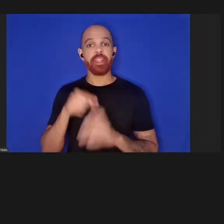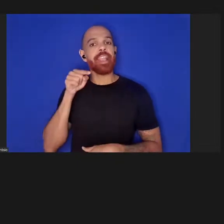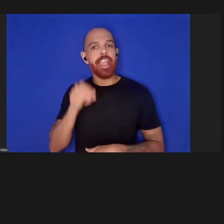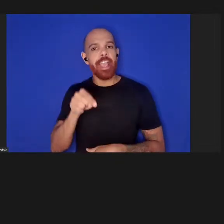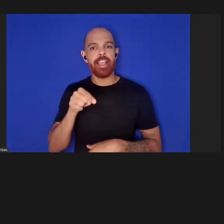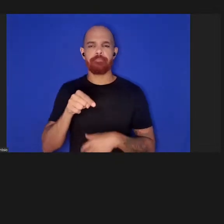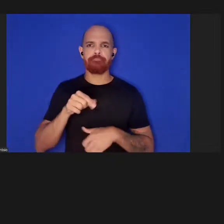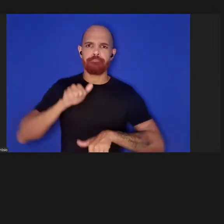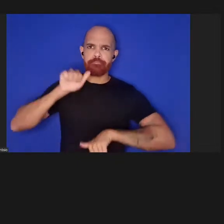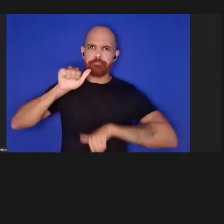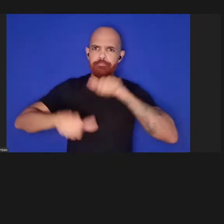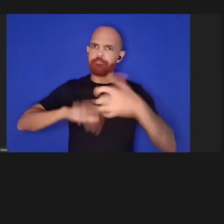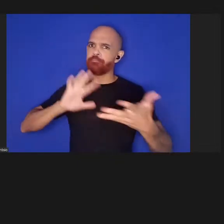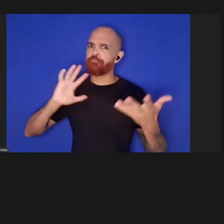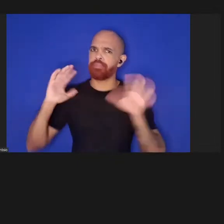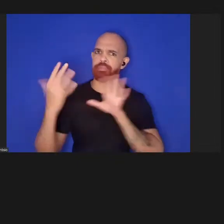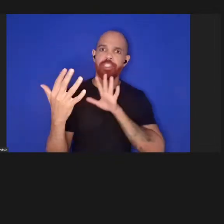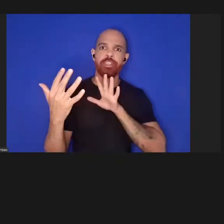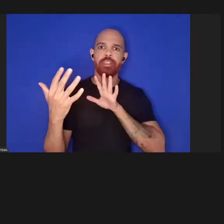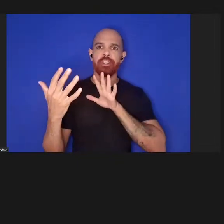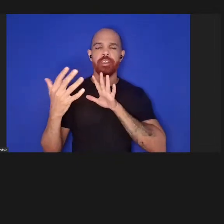mudança na sociedade.